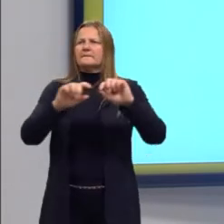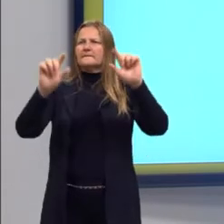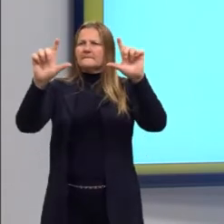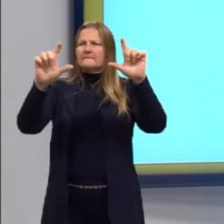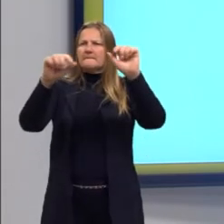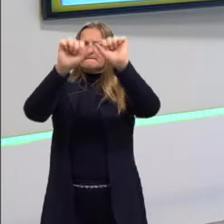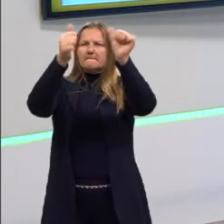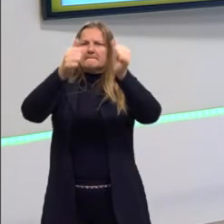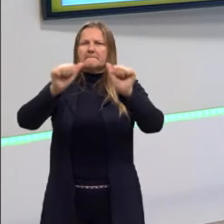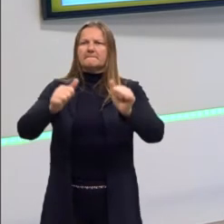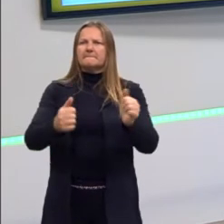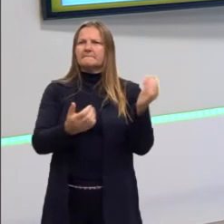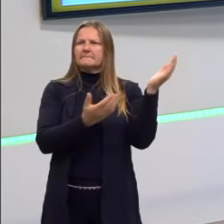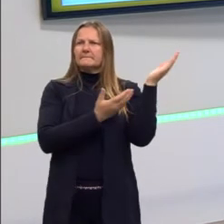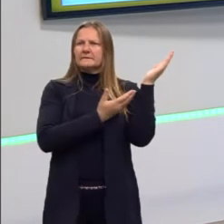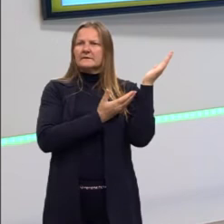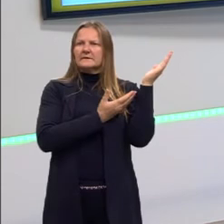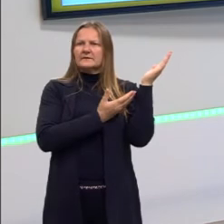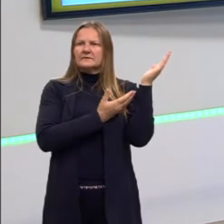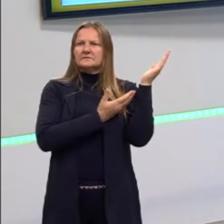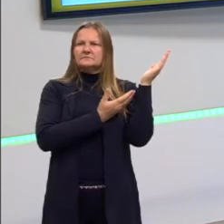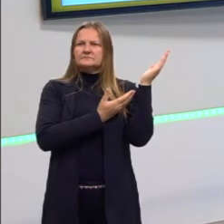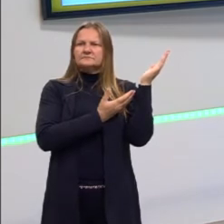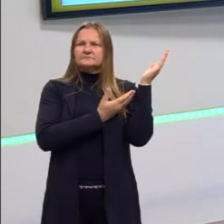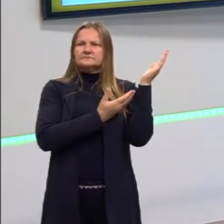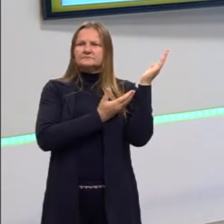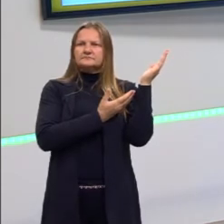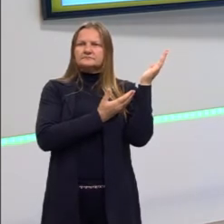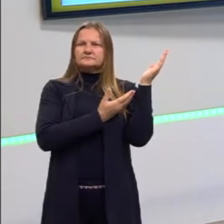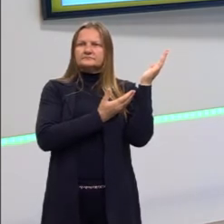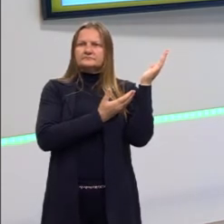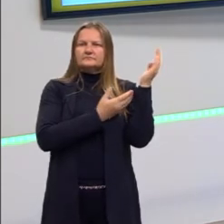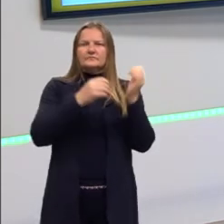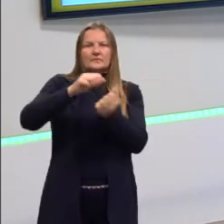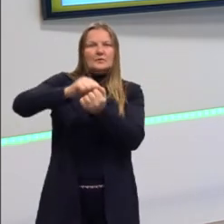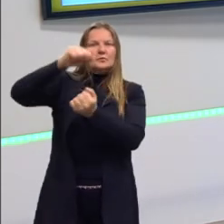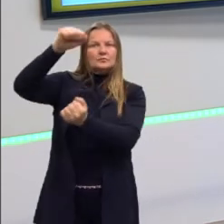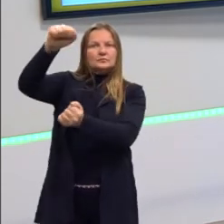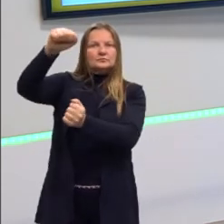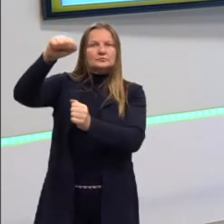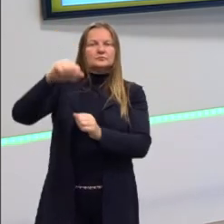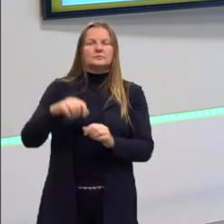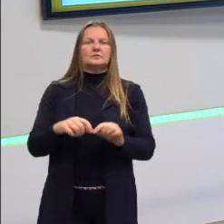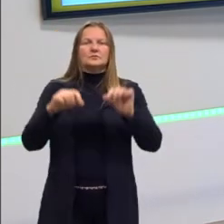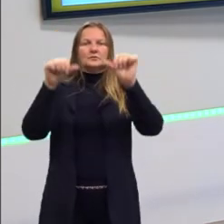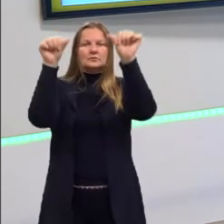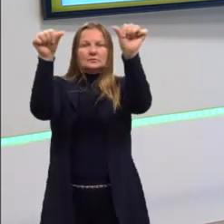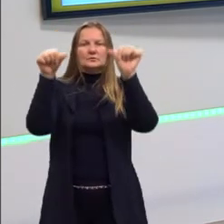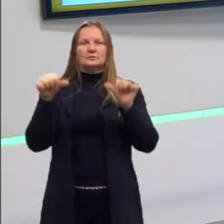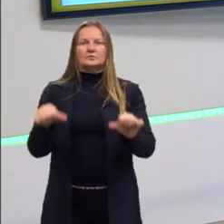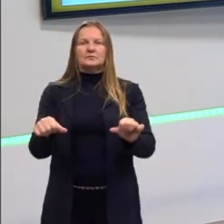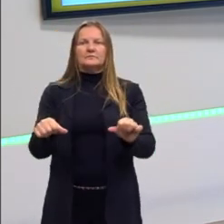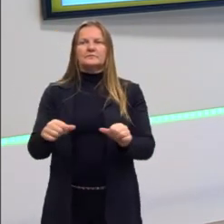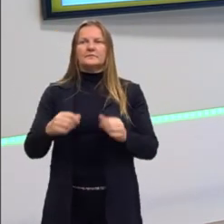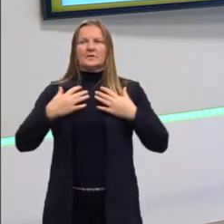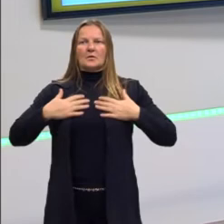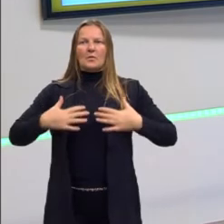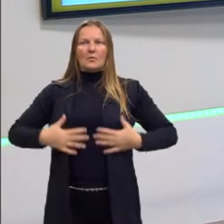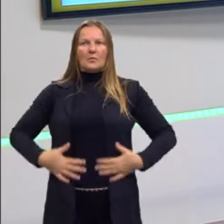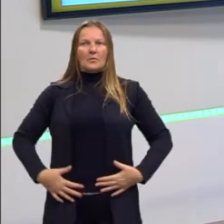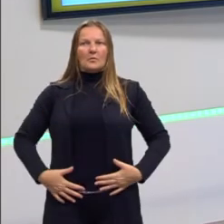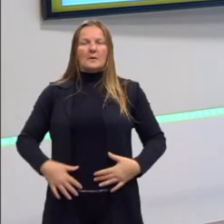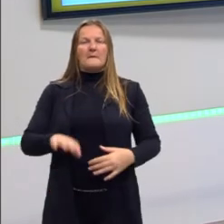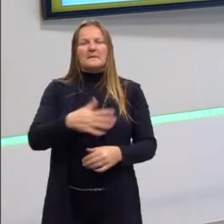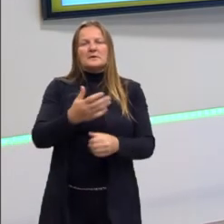para a eleição de 1930. Nesse cartaz tem uma mulher com vestes bem modernas, aquelas vestes típicas dos anos